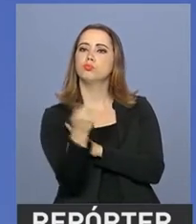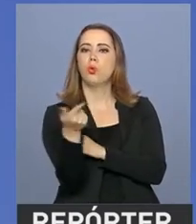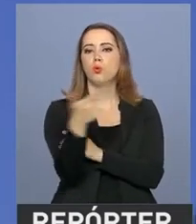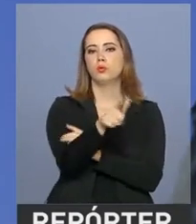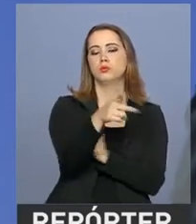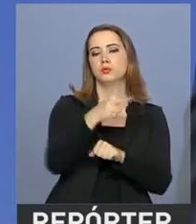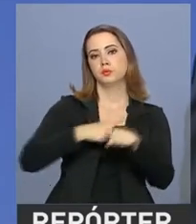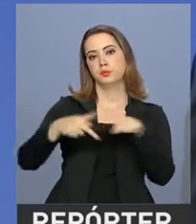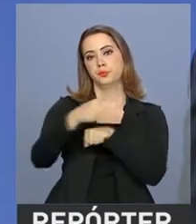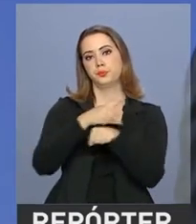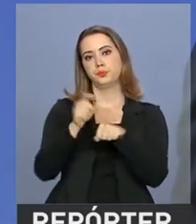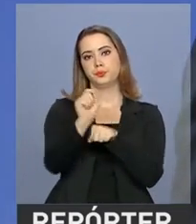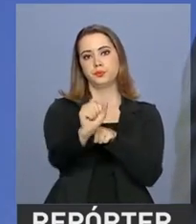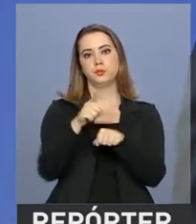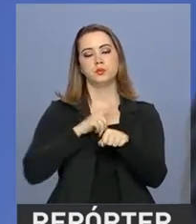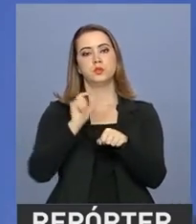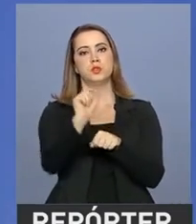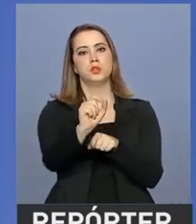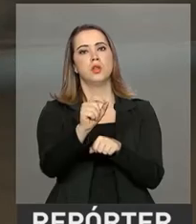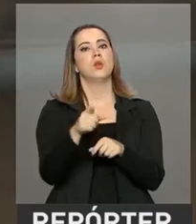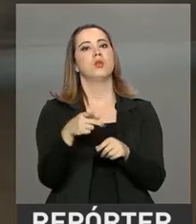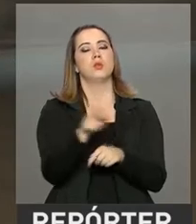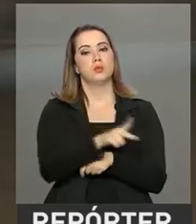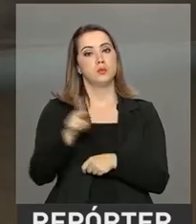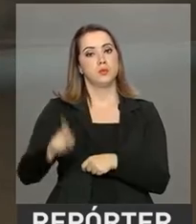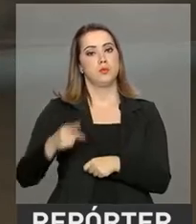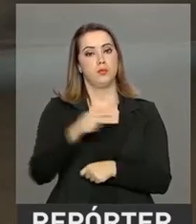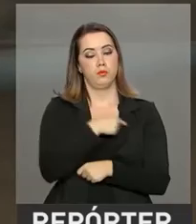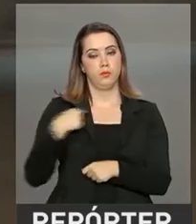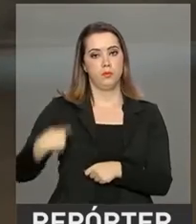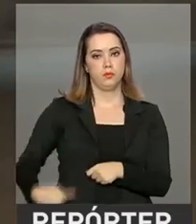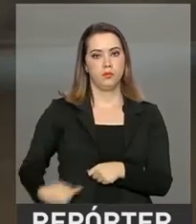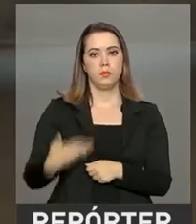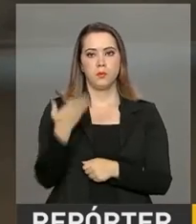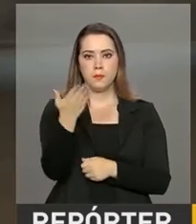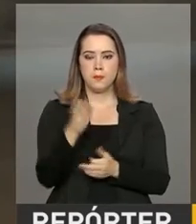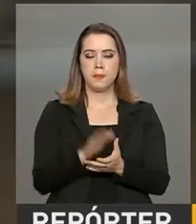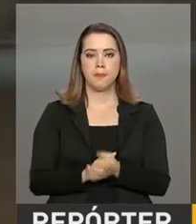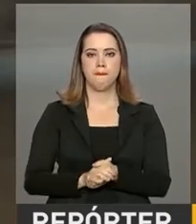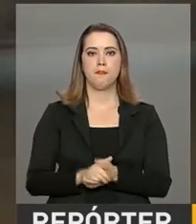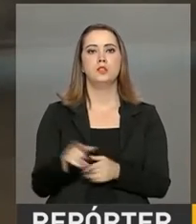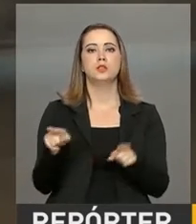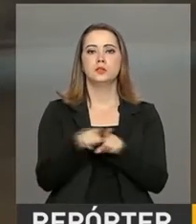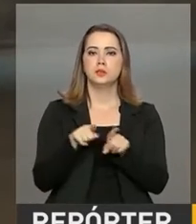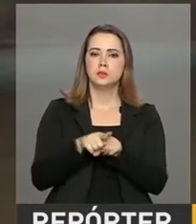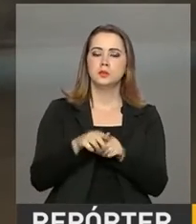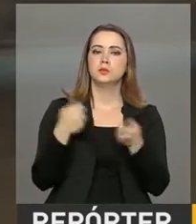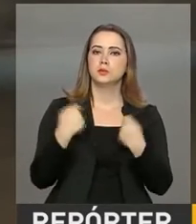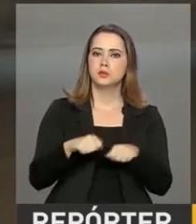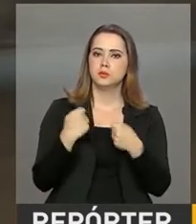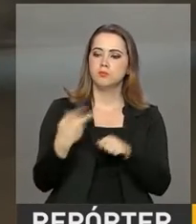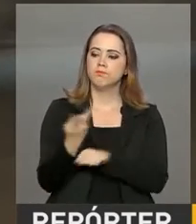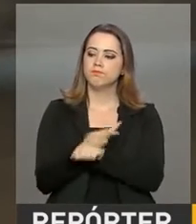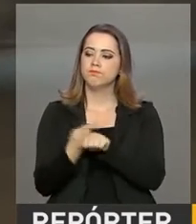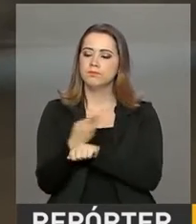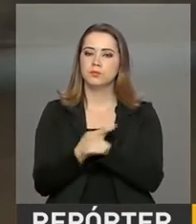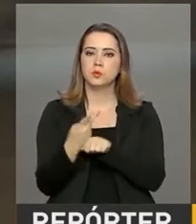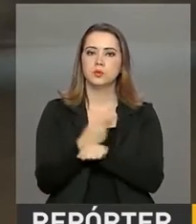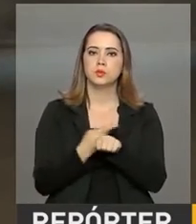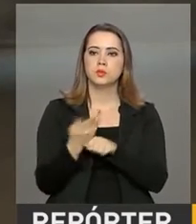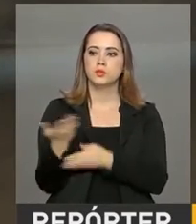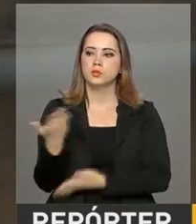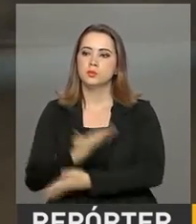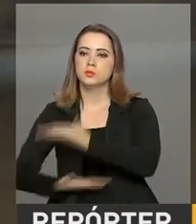países, entre eles o presidente chinês. Na viagem prevista à China, Michel Temer também deve buscar oportunidades de